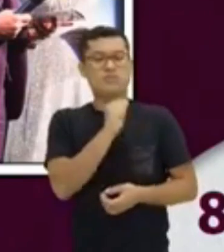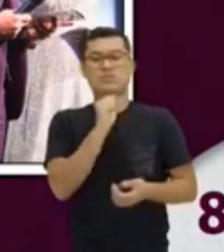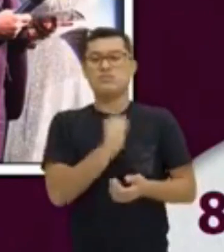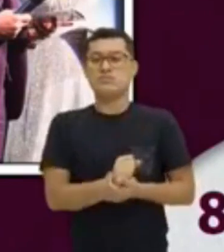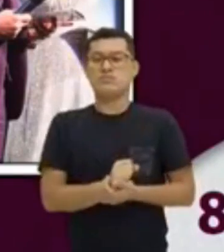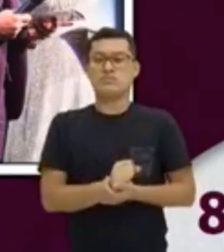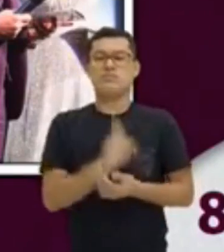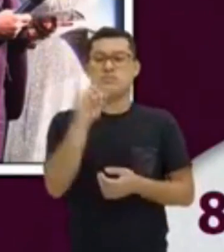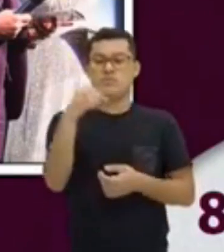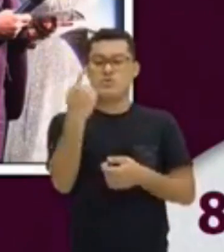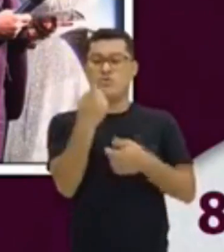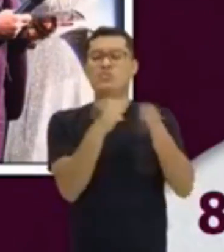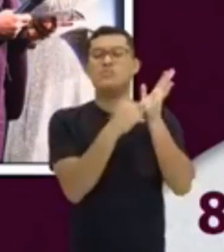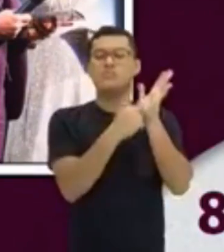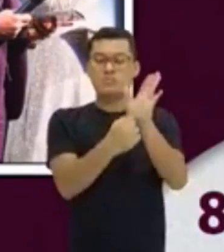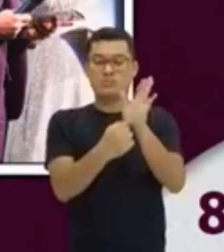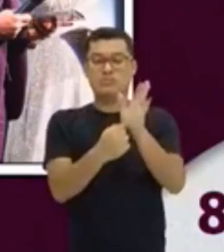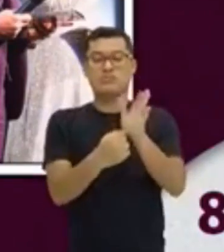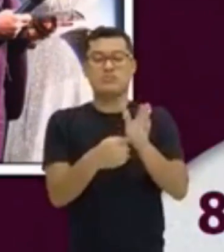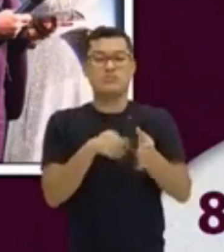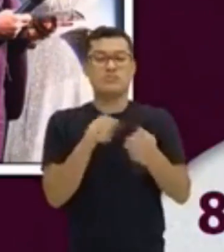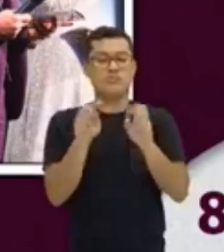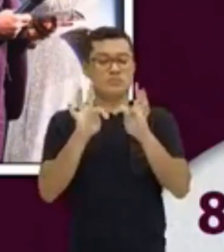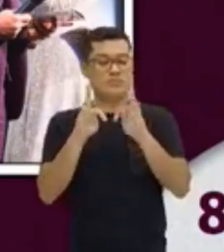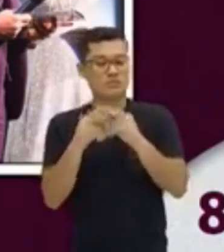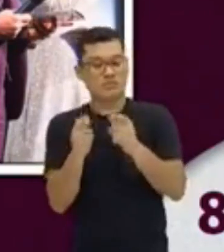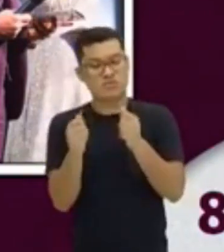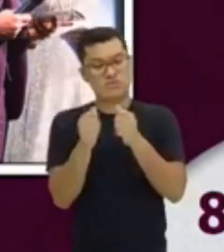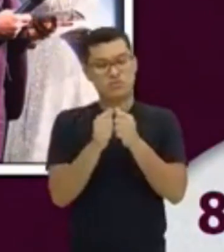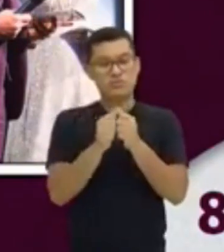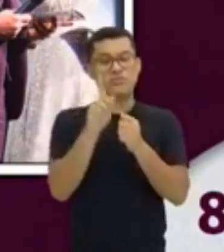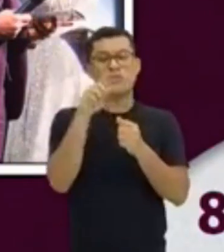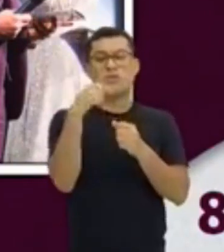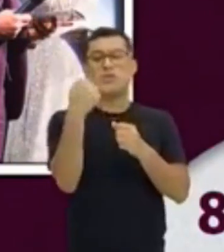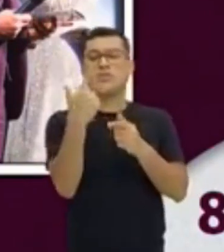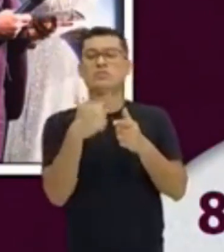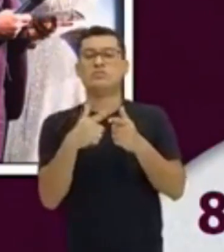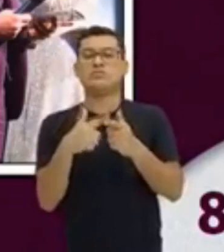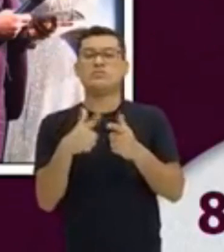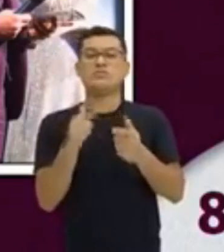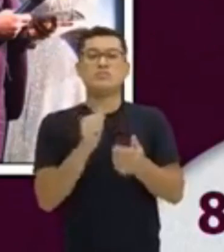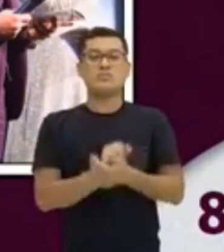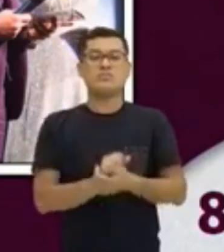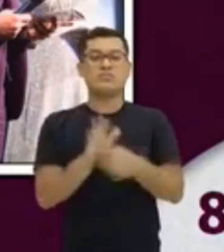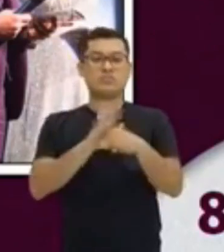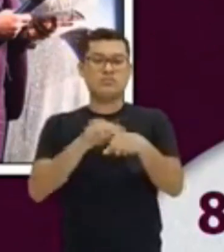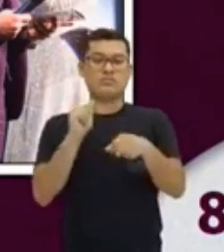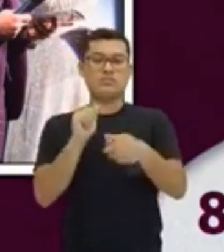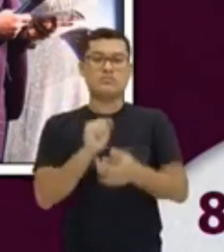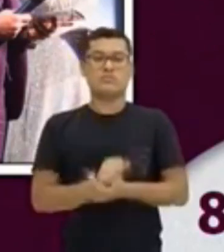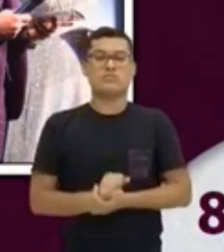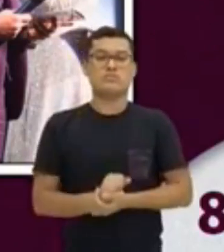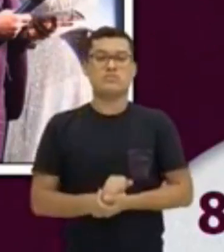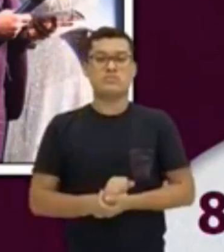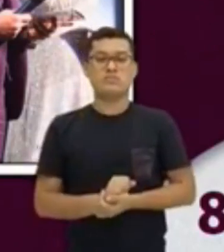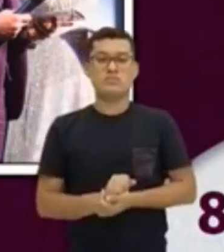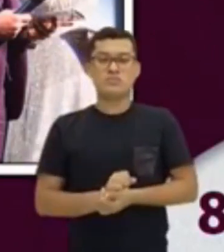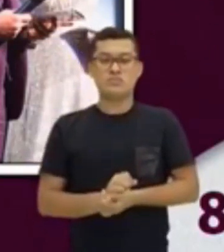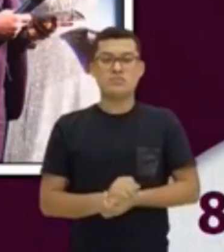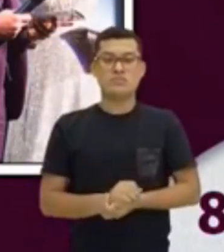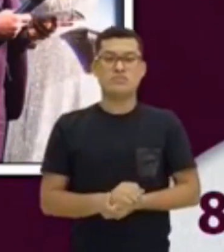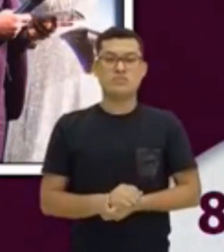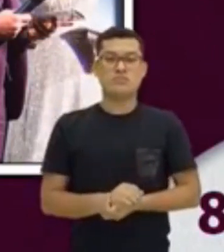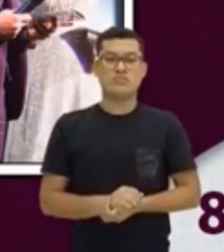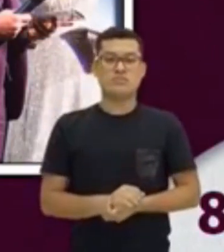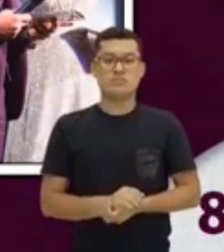Então, outra forma de apresentar, está tudo perto. Uma outra situação, ele chama aqui. Aí, senhoritas